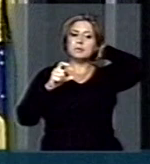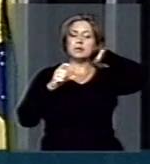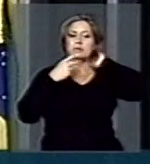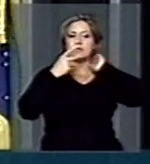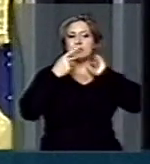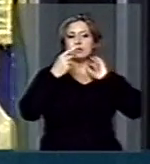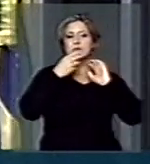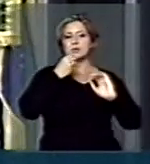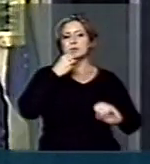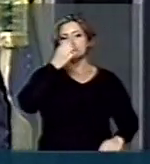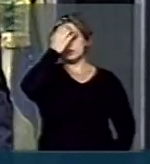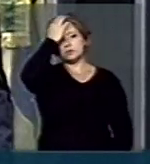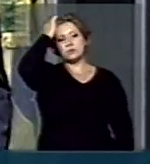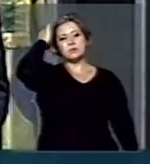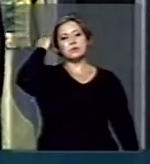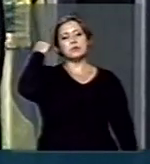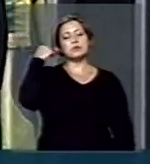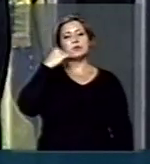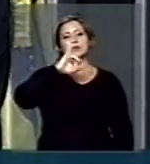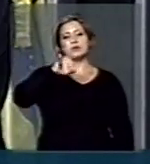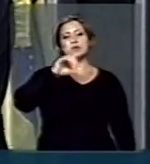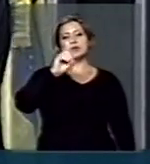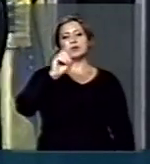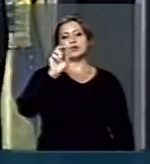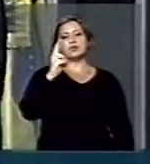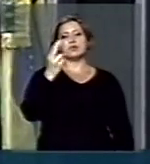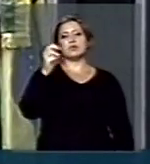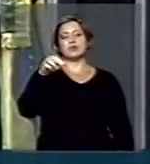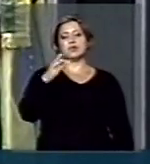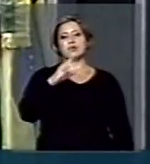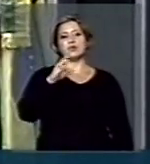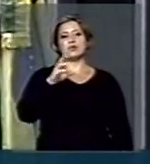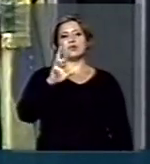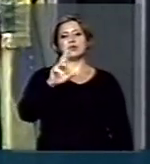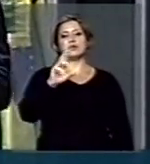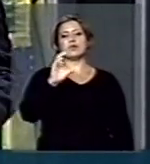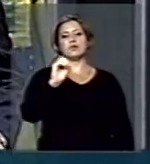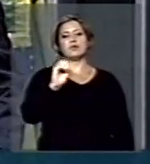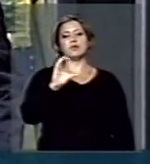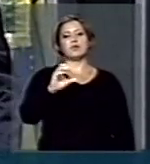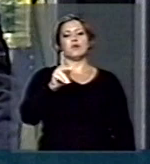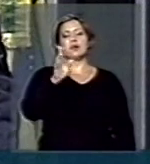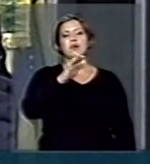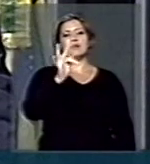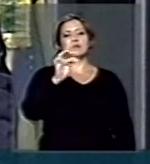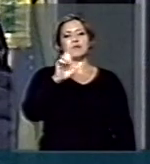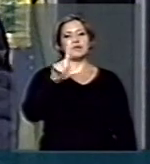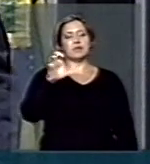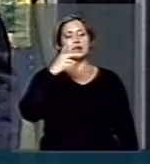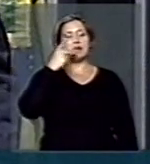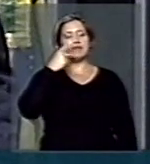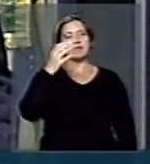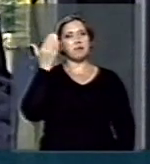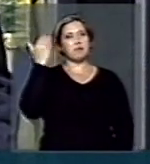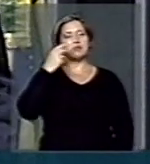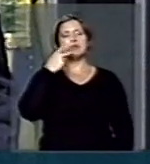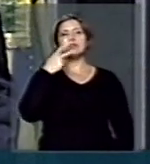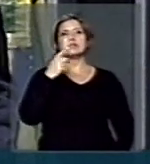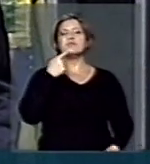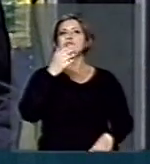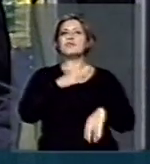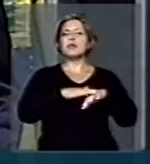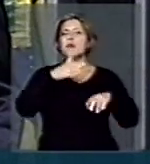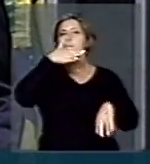John Rockefeller, que dizia no século XIX que o melhor